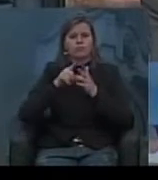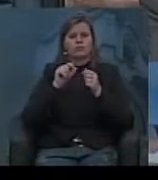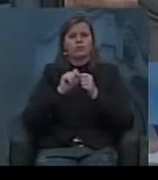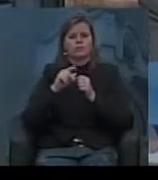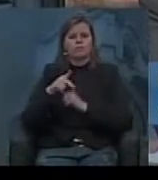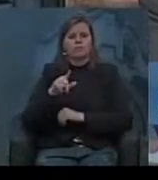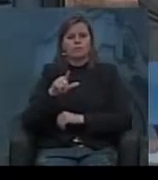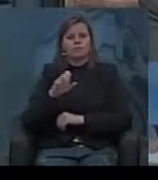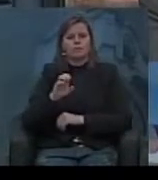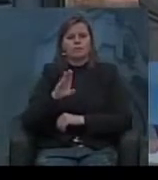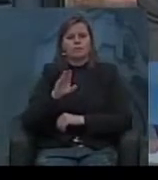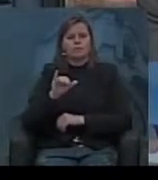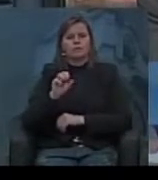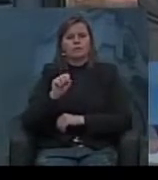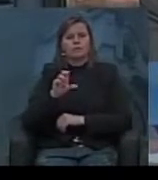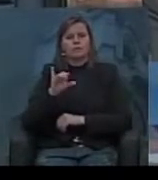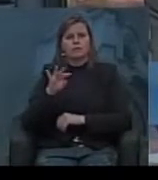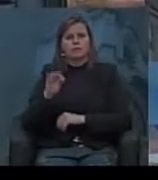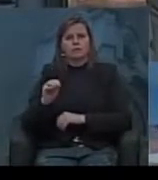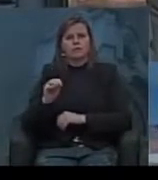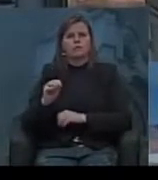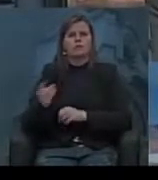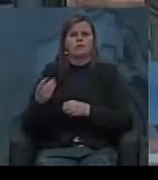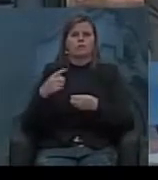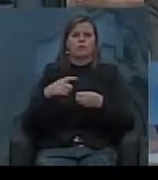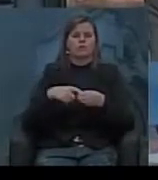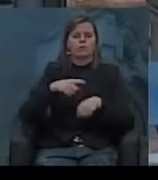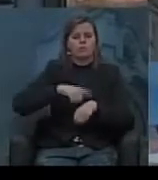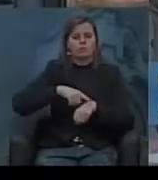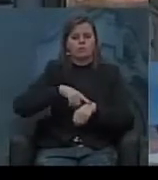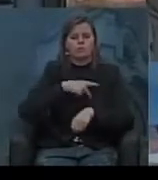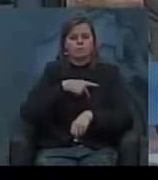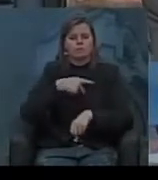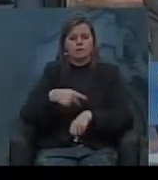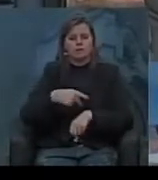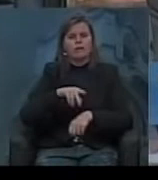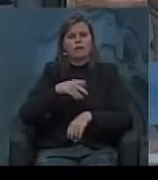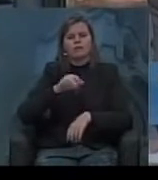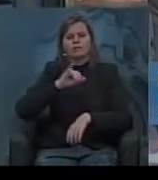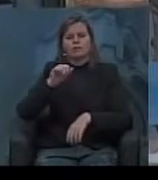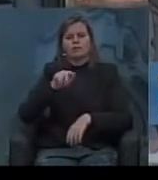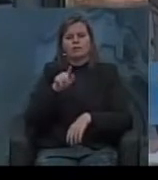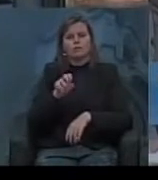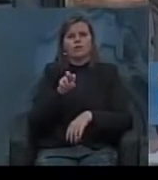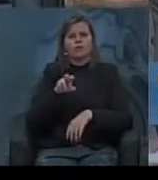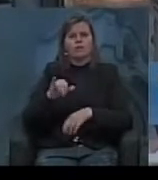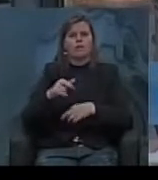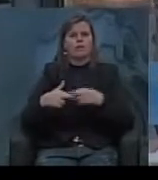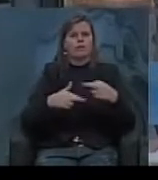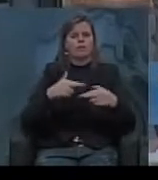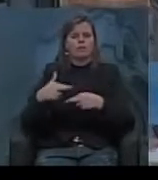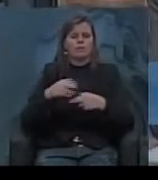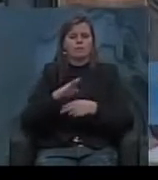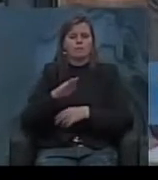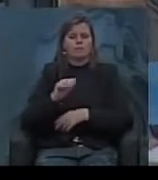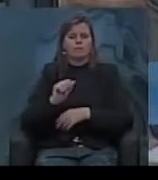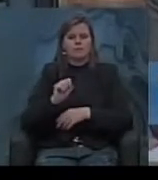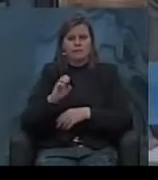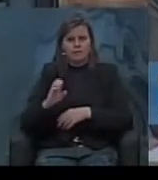acaba voltando para o presidencialismo, e aí o Jango começa a ser direcionado para as chamadas reformas de base.